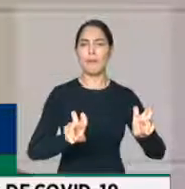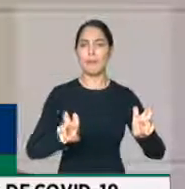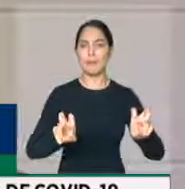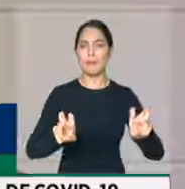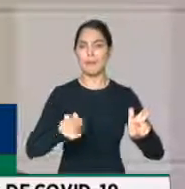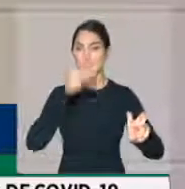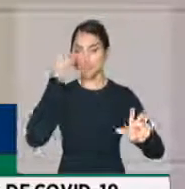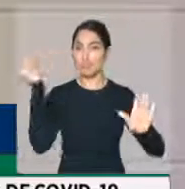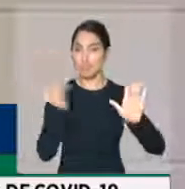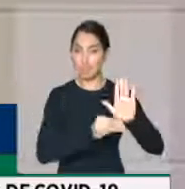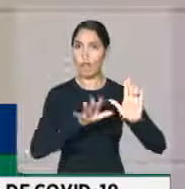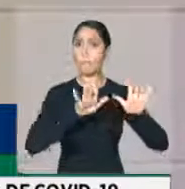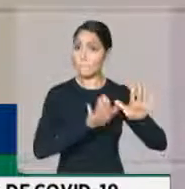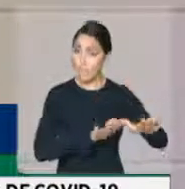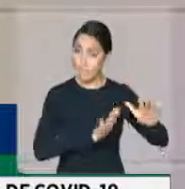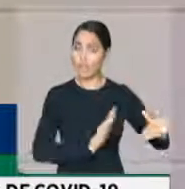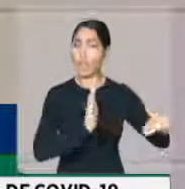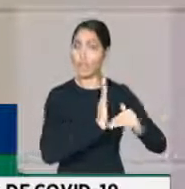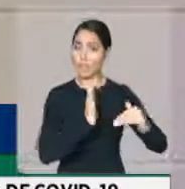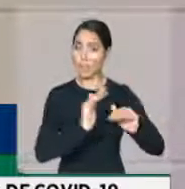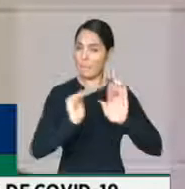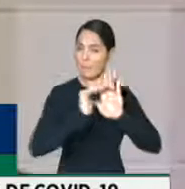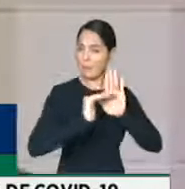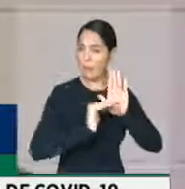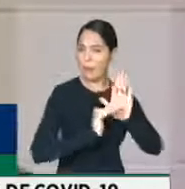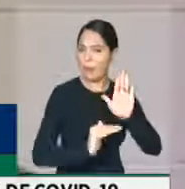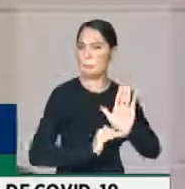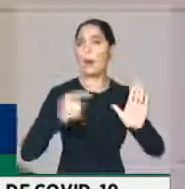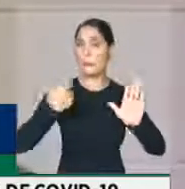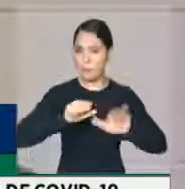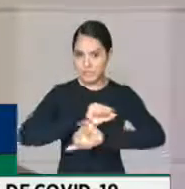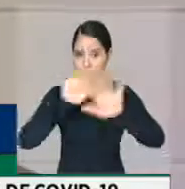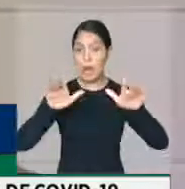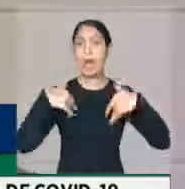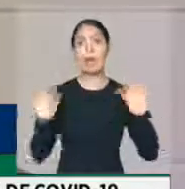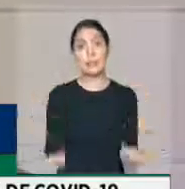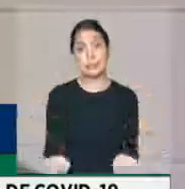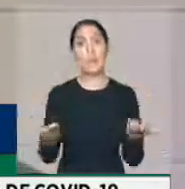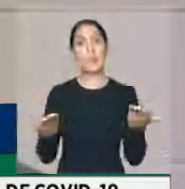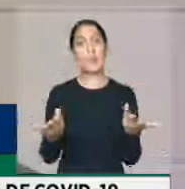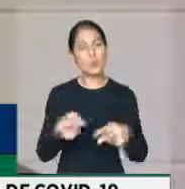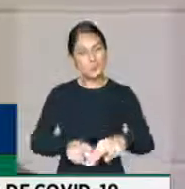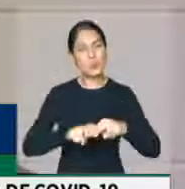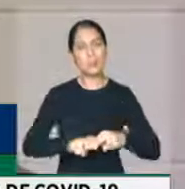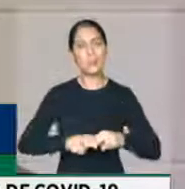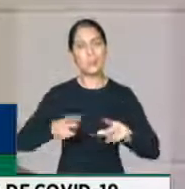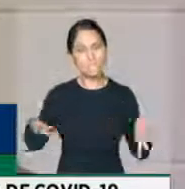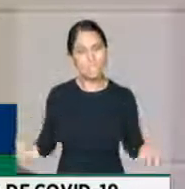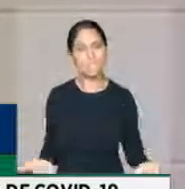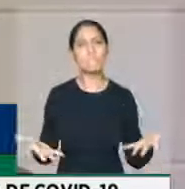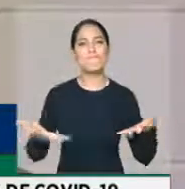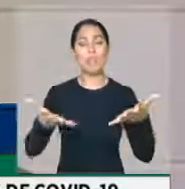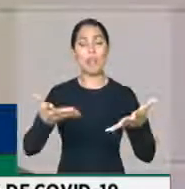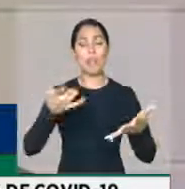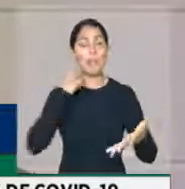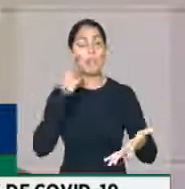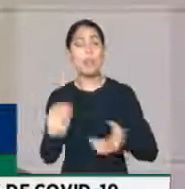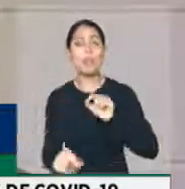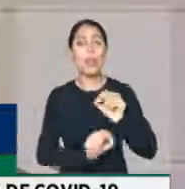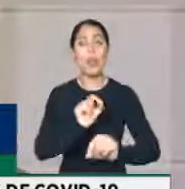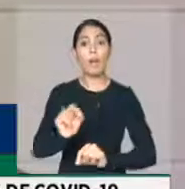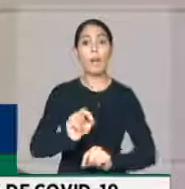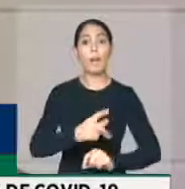rejeitado, foi mantido a classificação. Portanto, é com esse espírito, é com essa motivação, com essa intenção que o